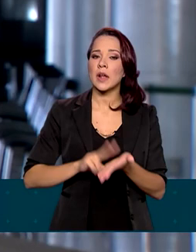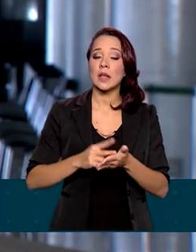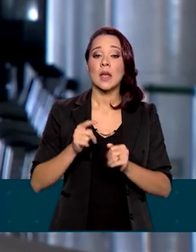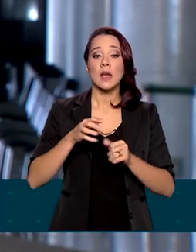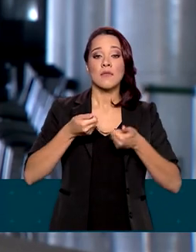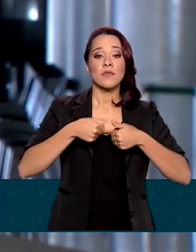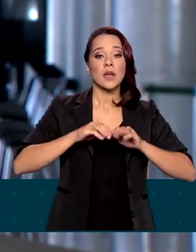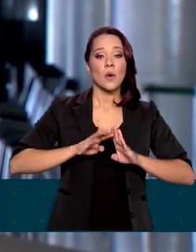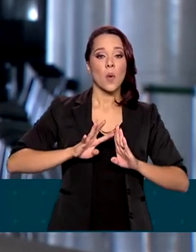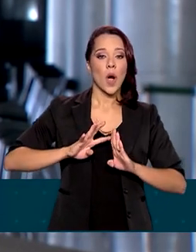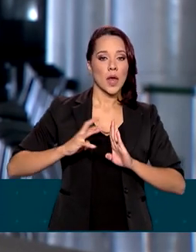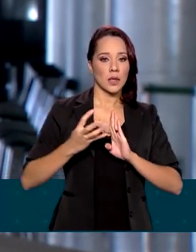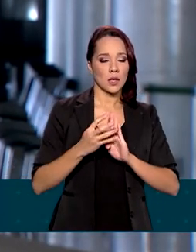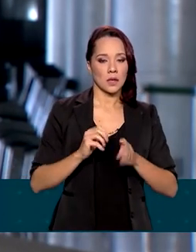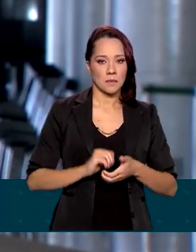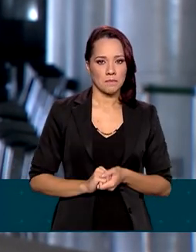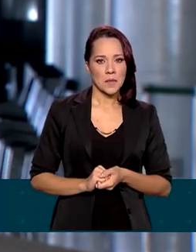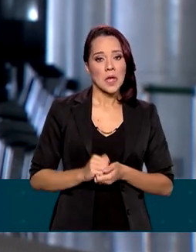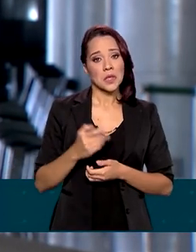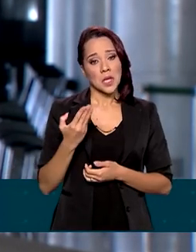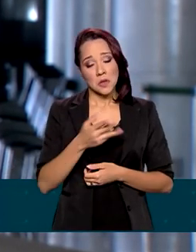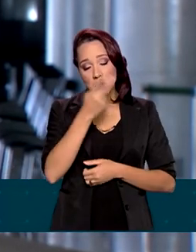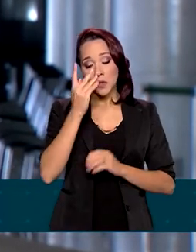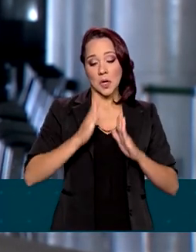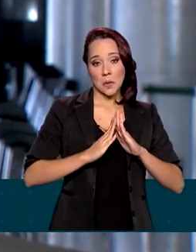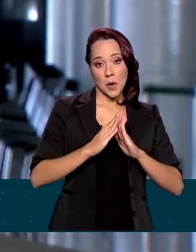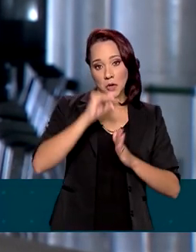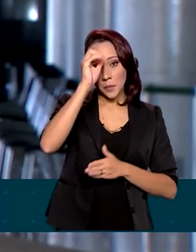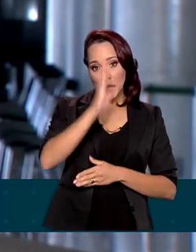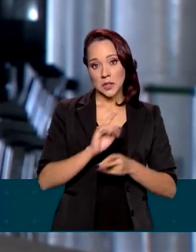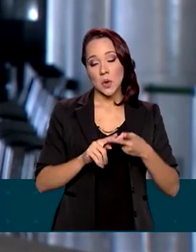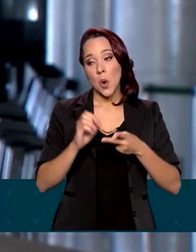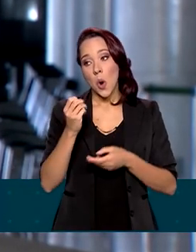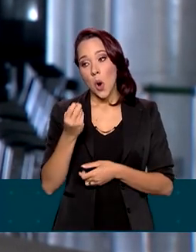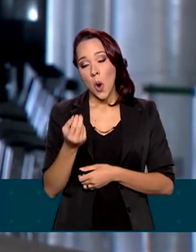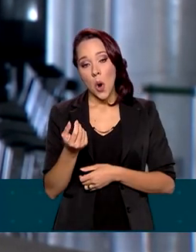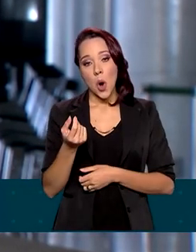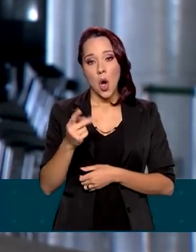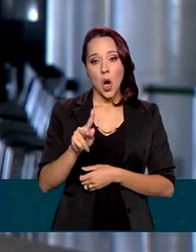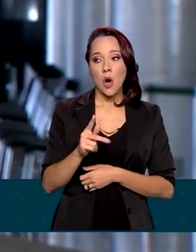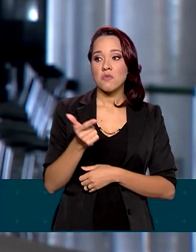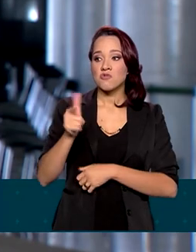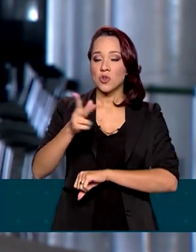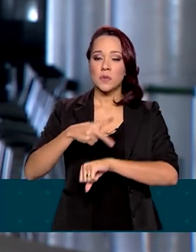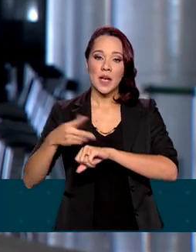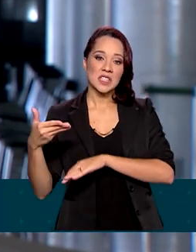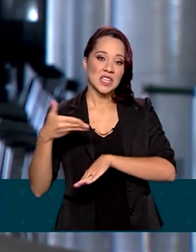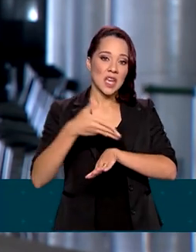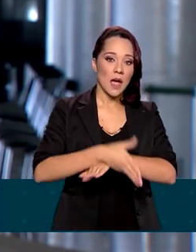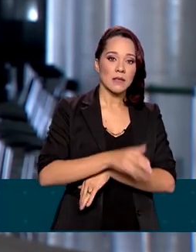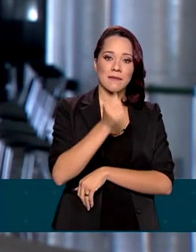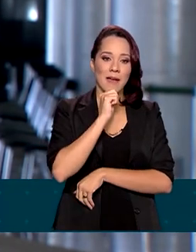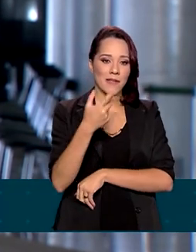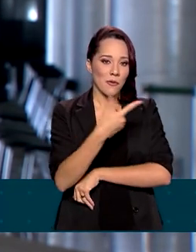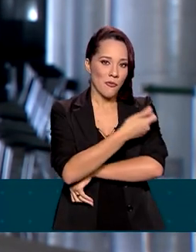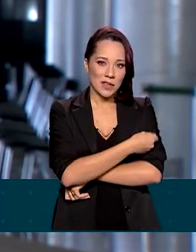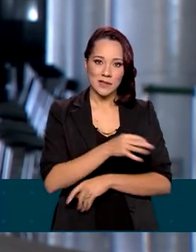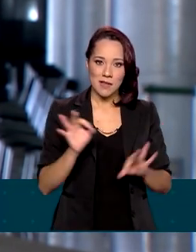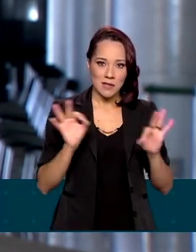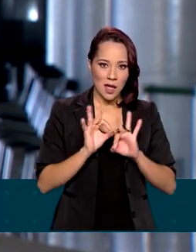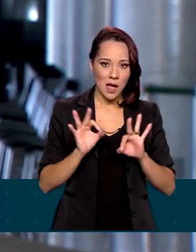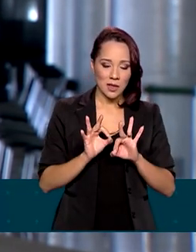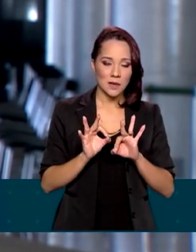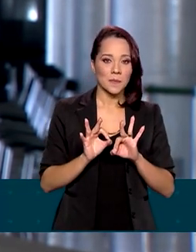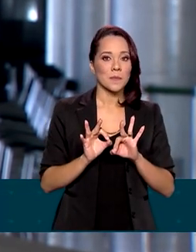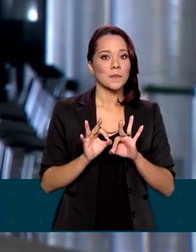quarentena. Brasileiros e estrangeiros que moram no Brasil e que ainda não têm a imunização completa, eles